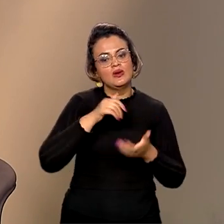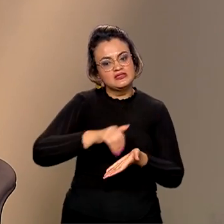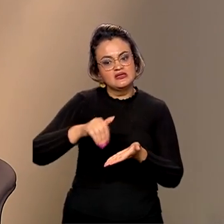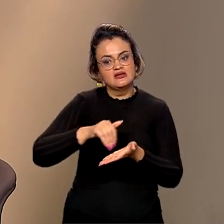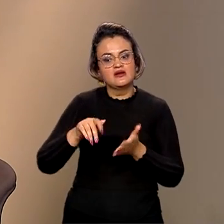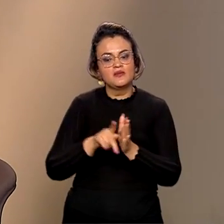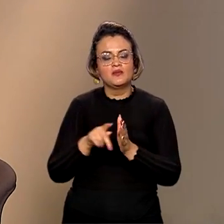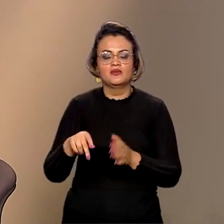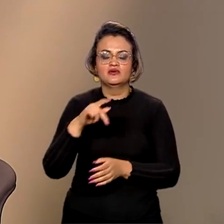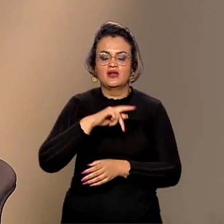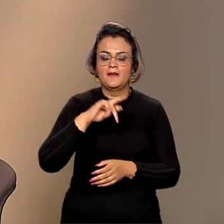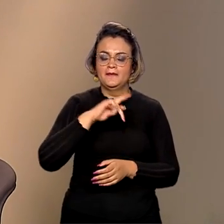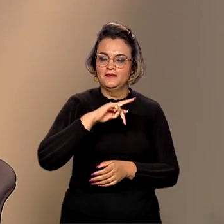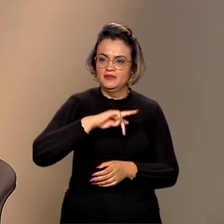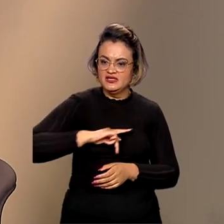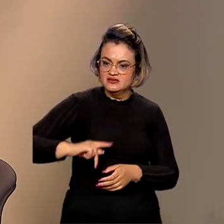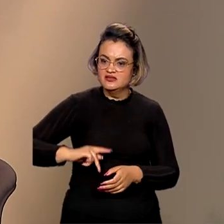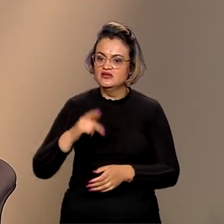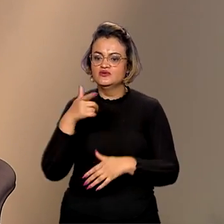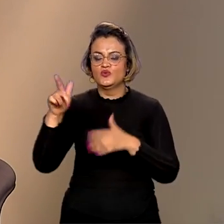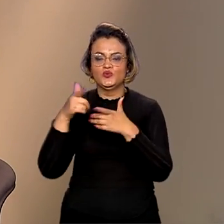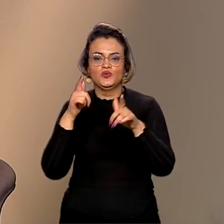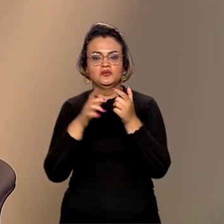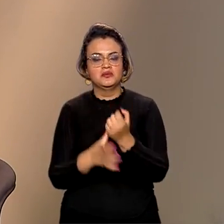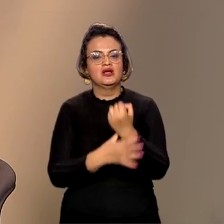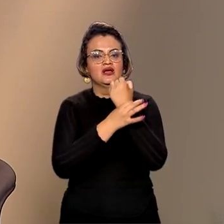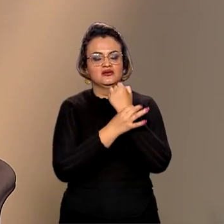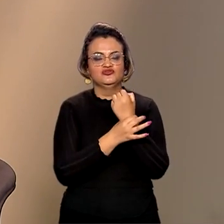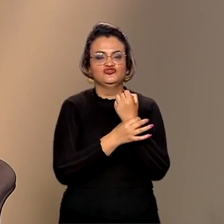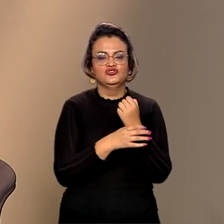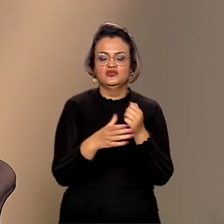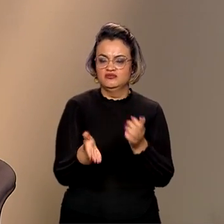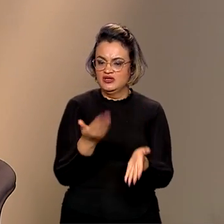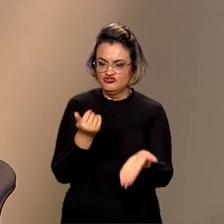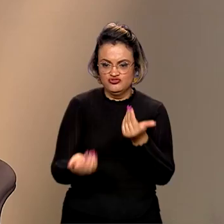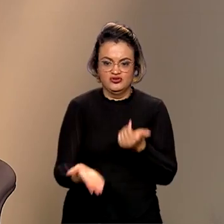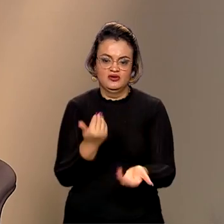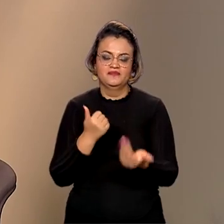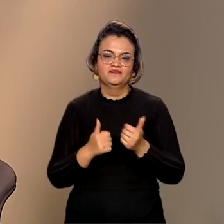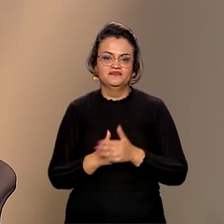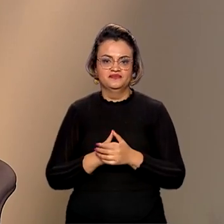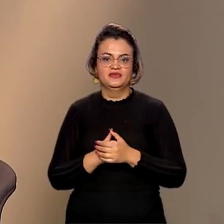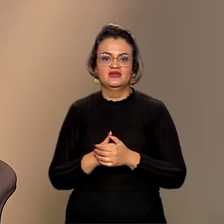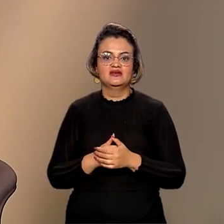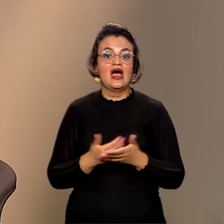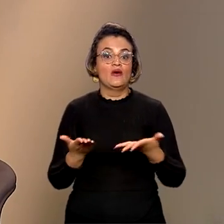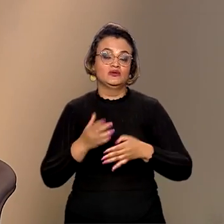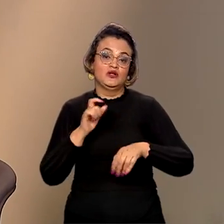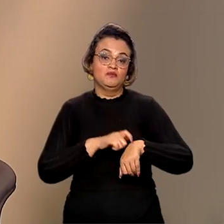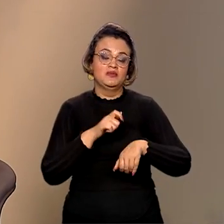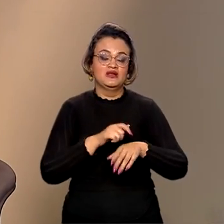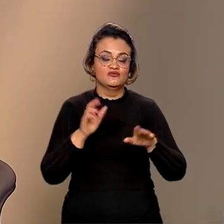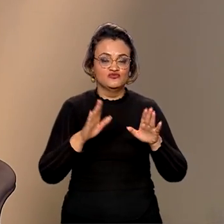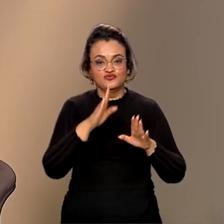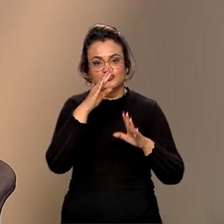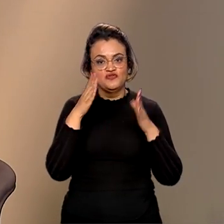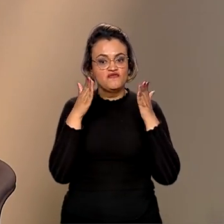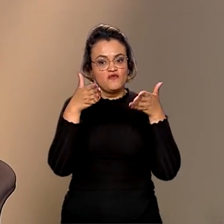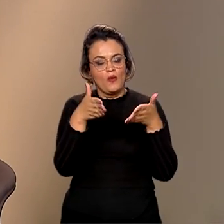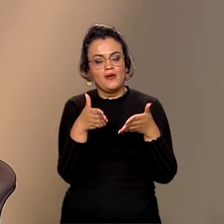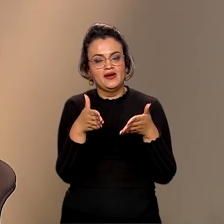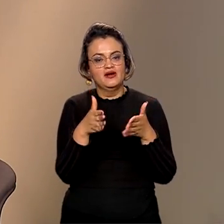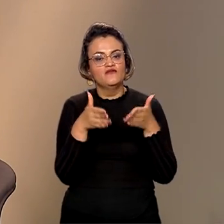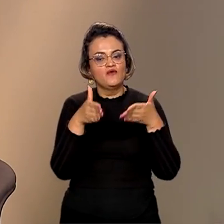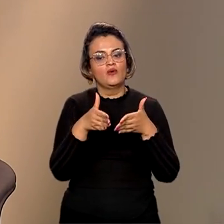Presidência e outros órgãos, para garantir essa desintrusão. Então, nós estamos agora numa fase de priorizar, né,